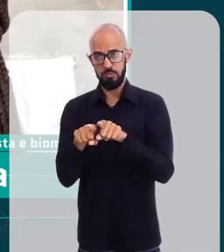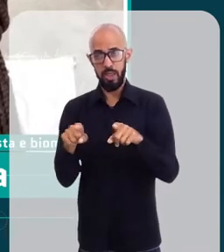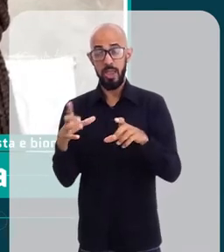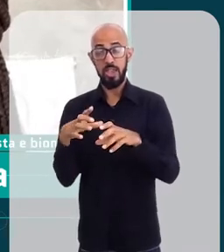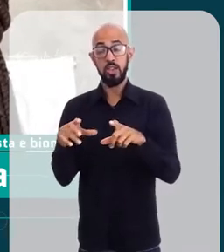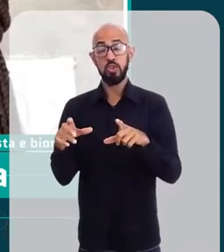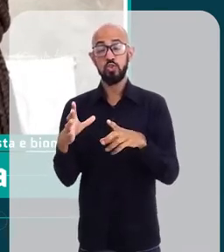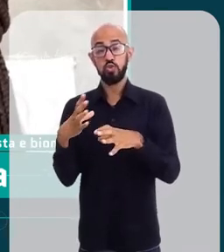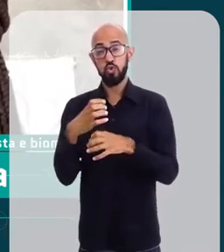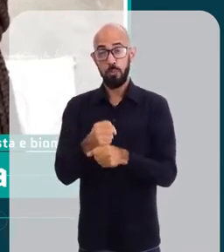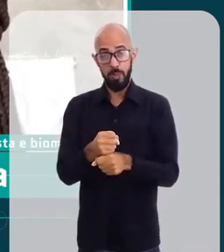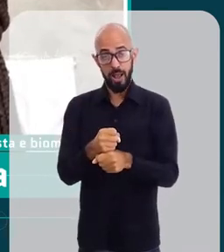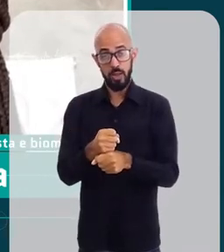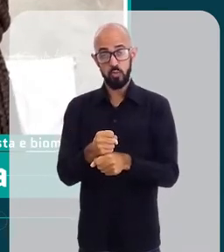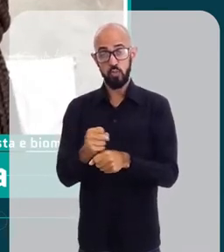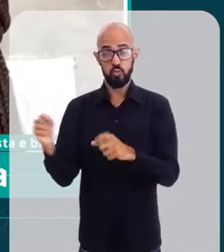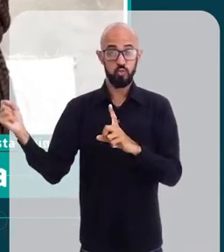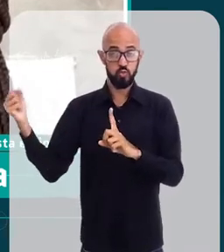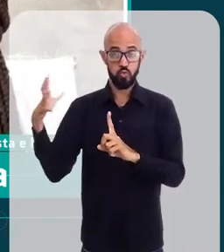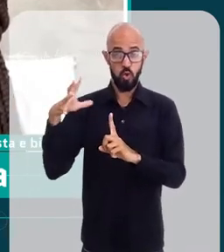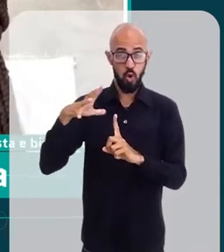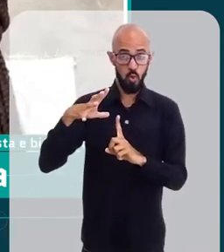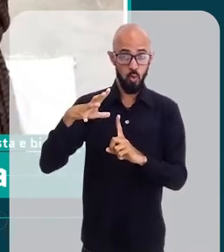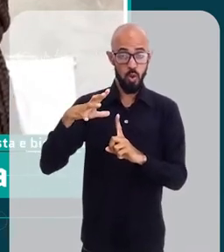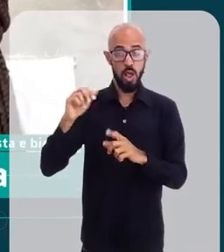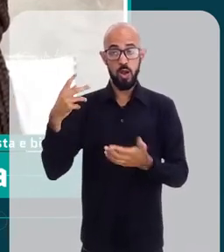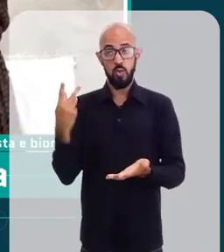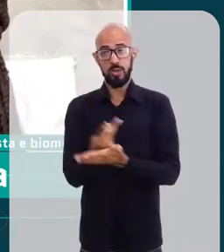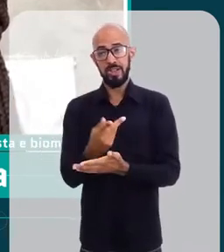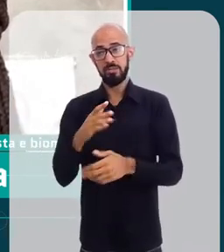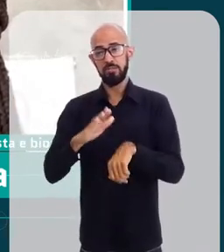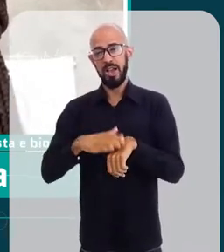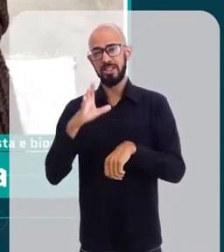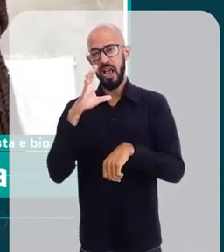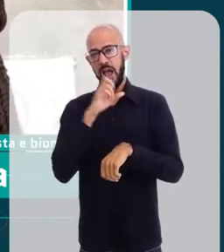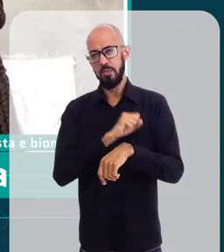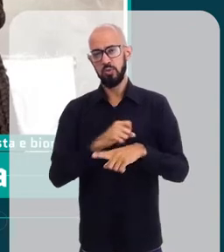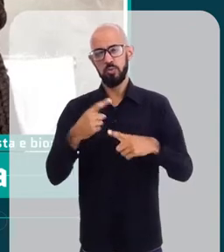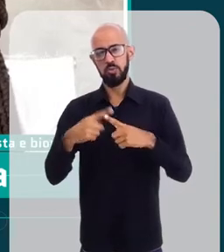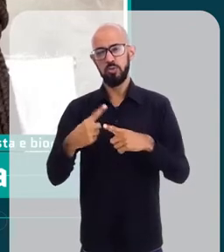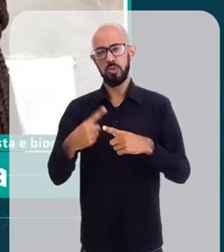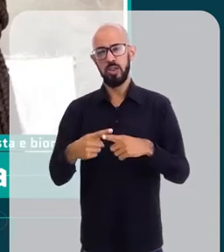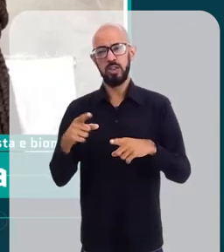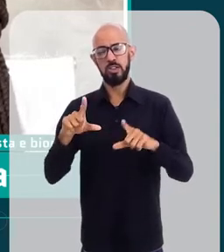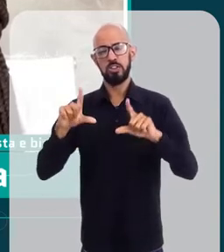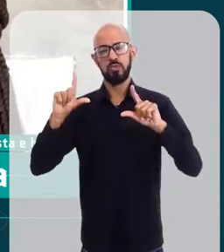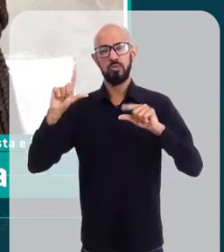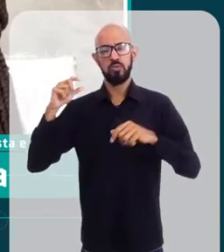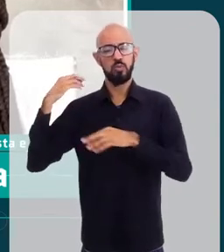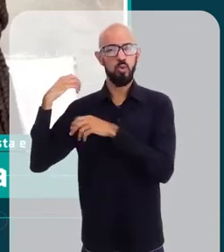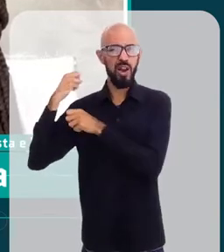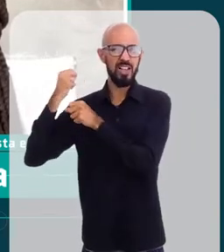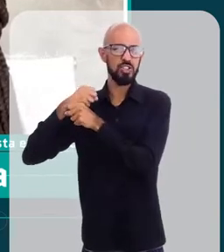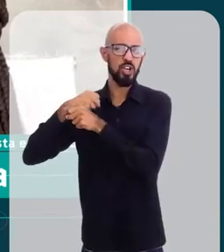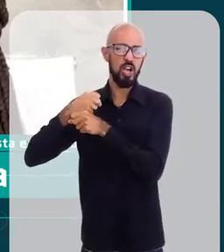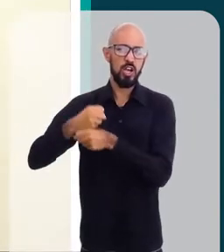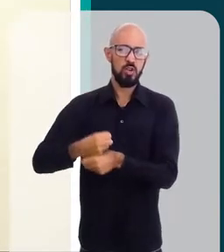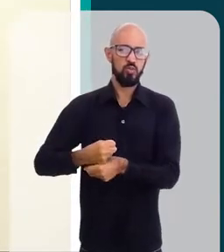luz solar, eles estão acontecendo mais rapidamente, porque nós tivemos uma diminuição ao longo